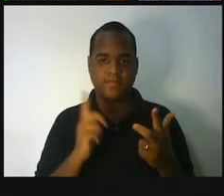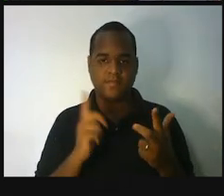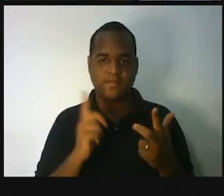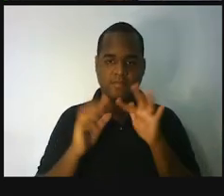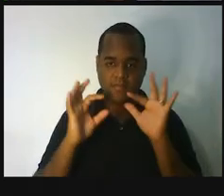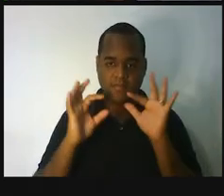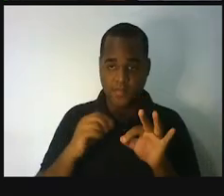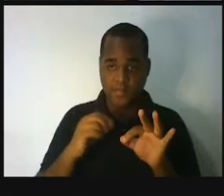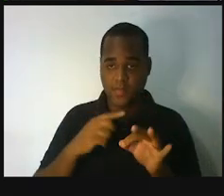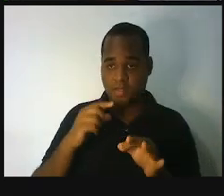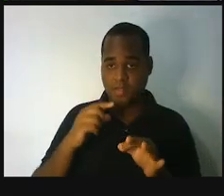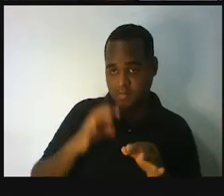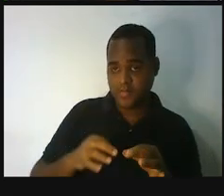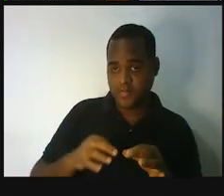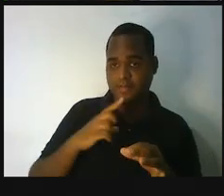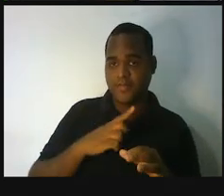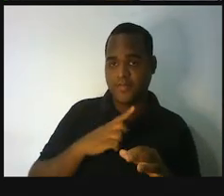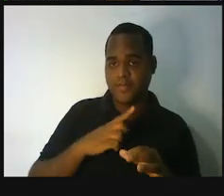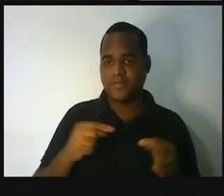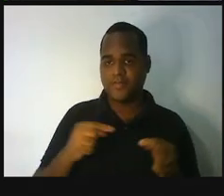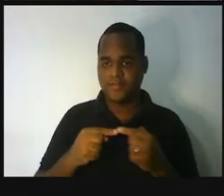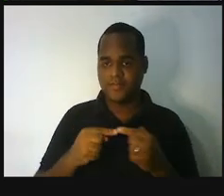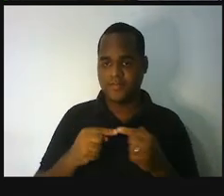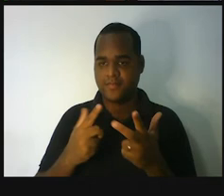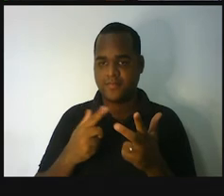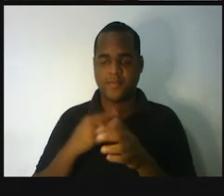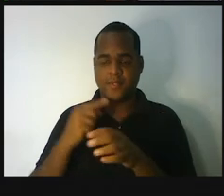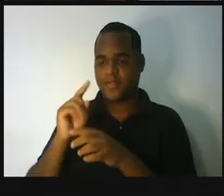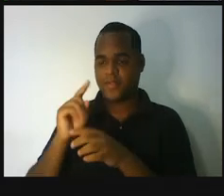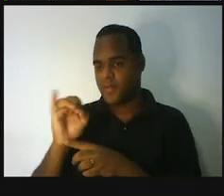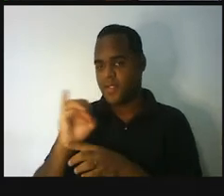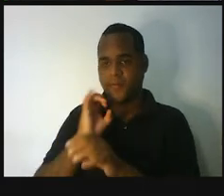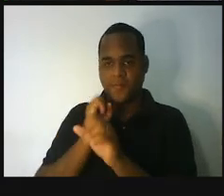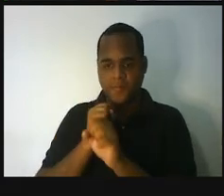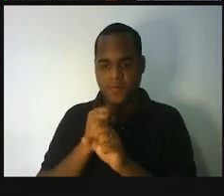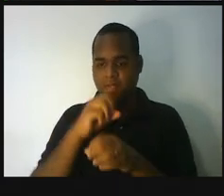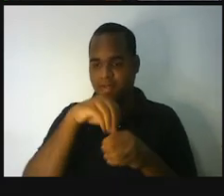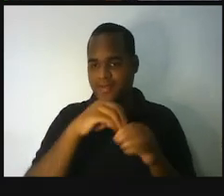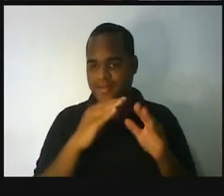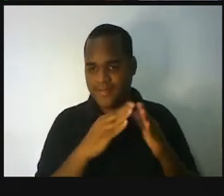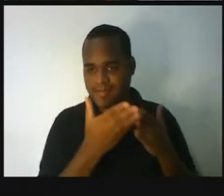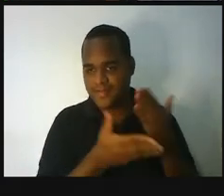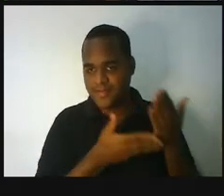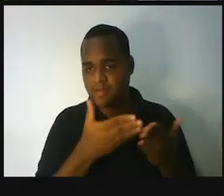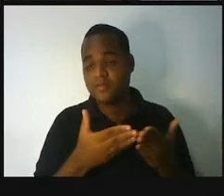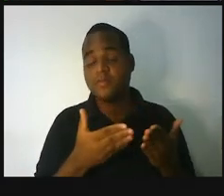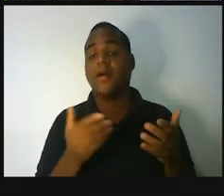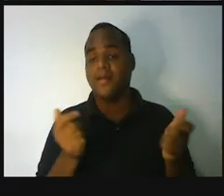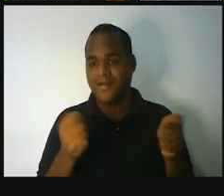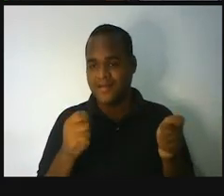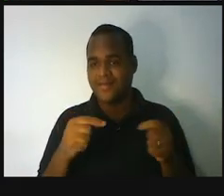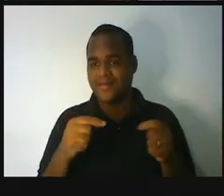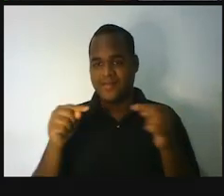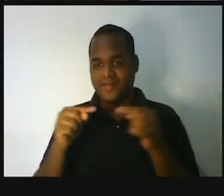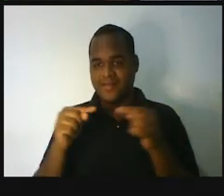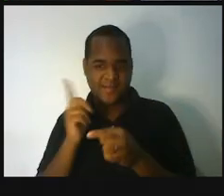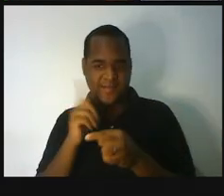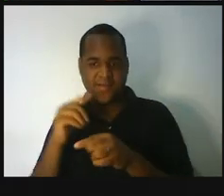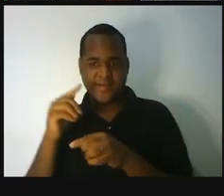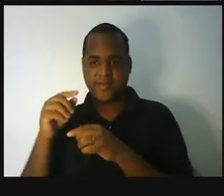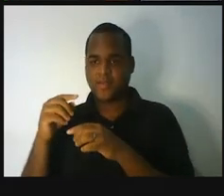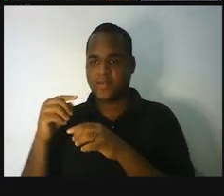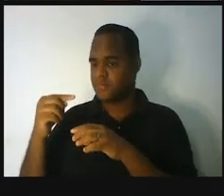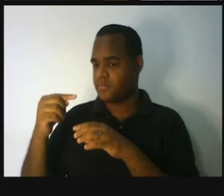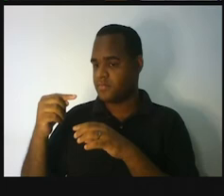está certa, eu vou pegar o número do doméstico e somar para o internacional. Exatamente. E fazendo essa